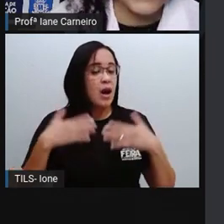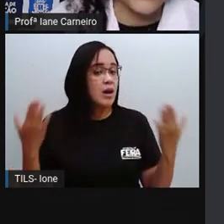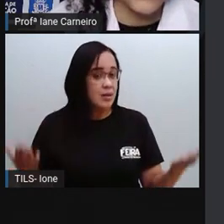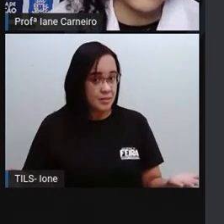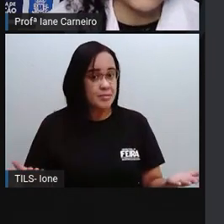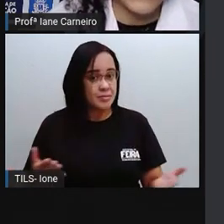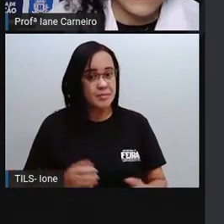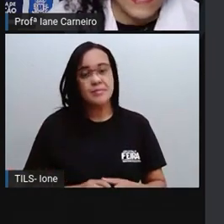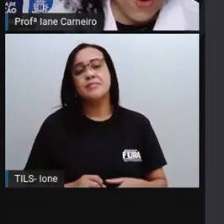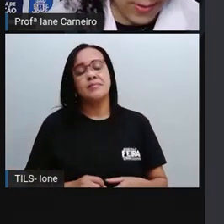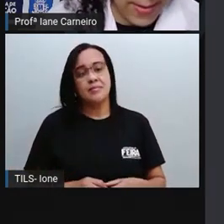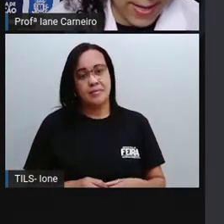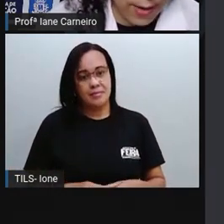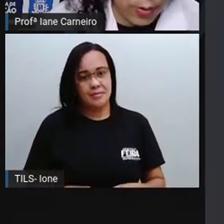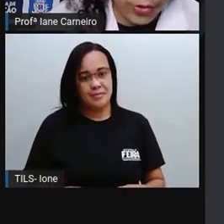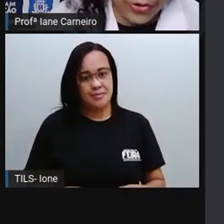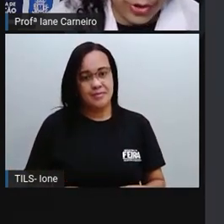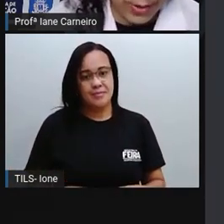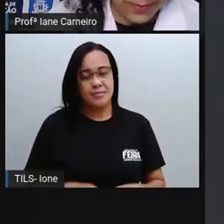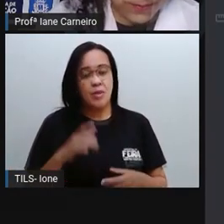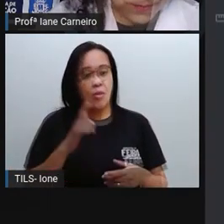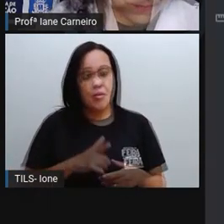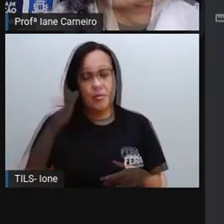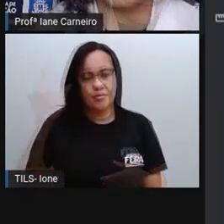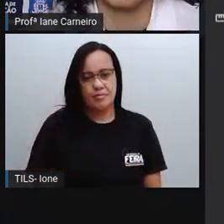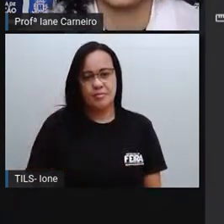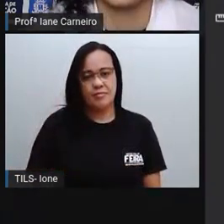Alagoas, tá bom? Pra gente encerrar a aula. Maragogi.